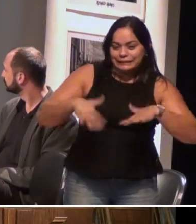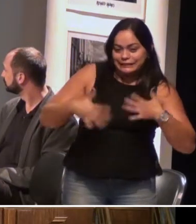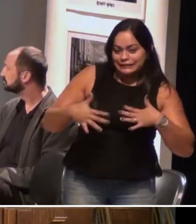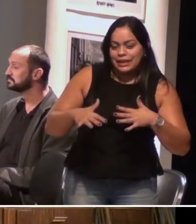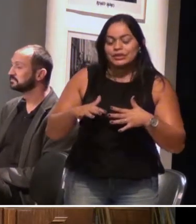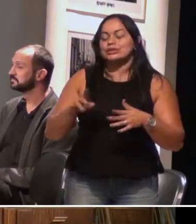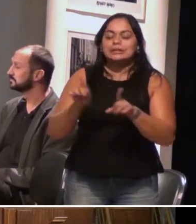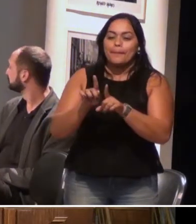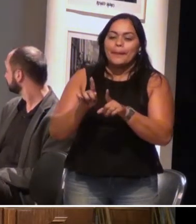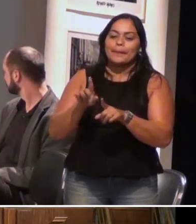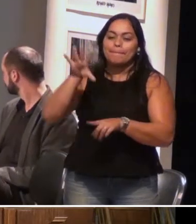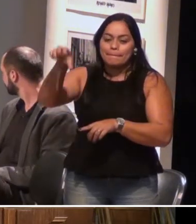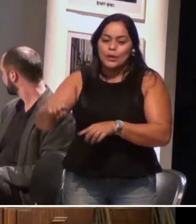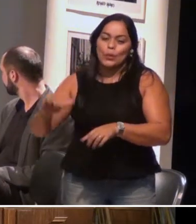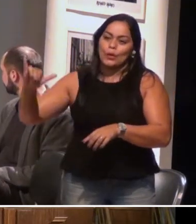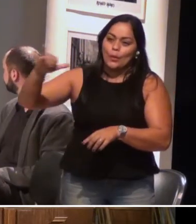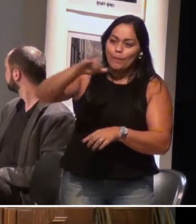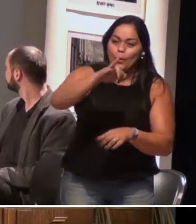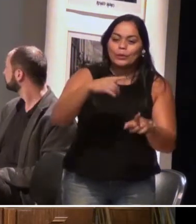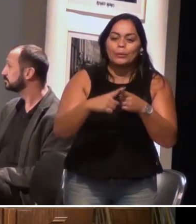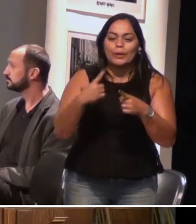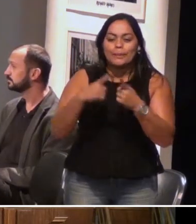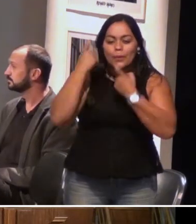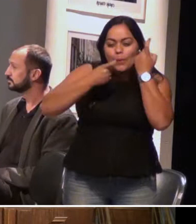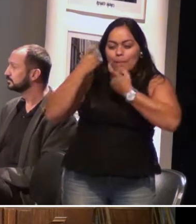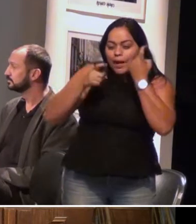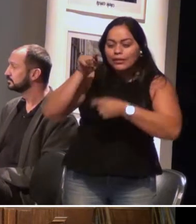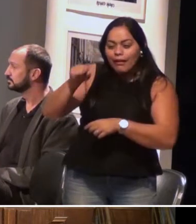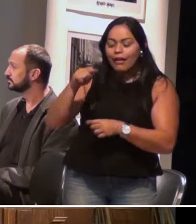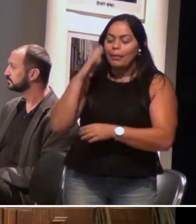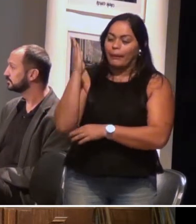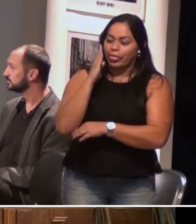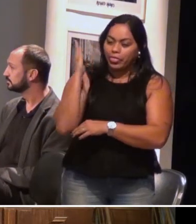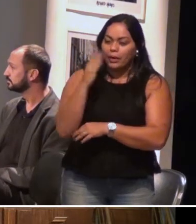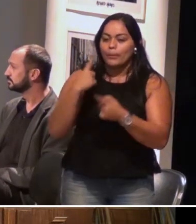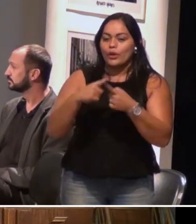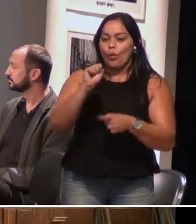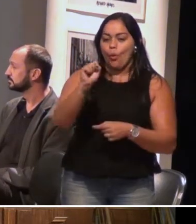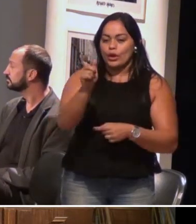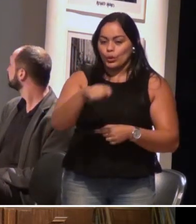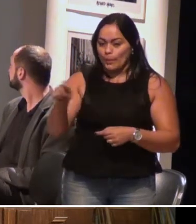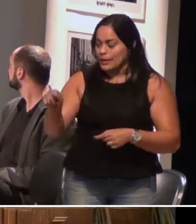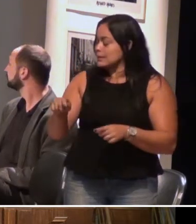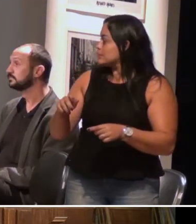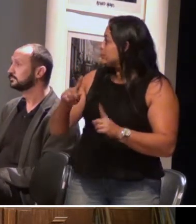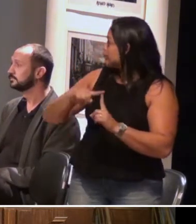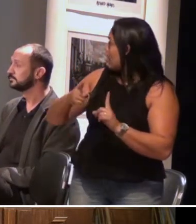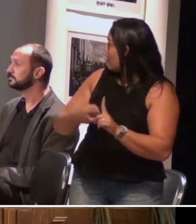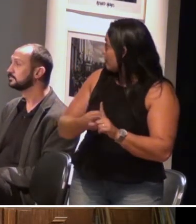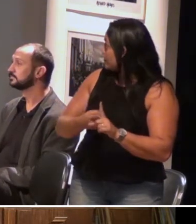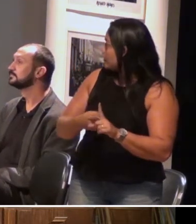aeroporto, com medo dela passar mal dentro do avião. Mas deu tudo certo, ela estava de oito meses. Ali no cantinho é a